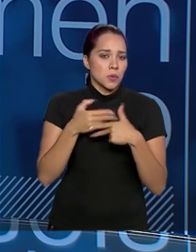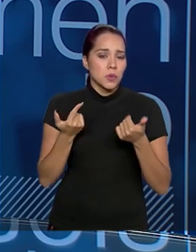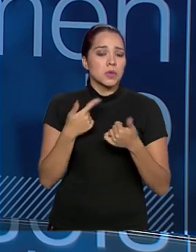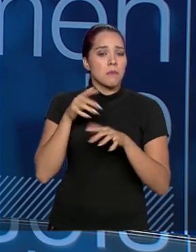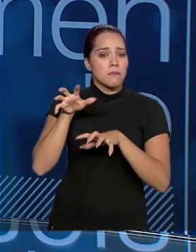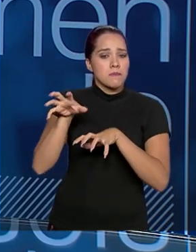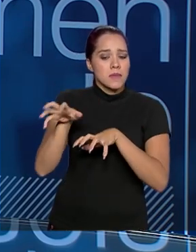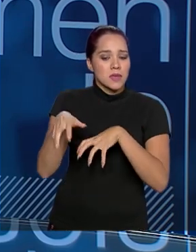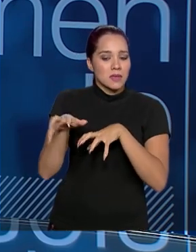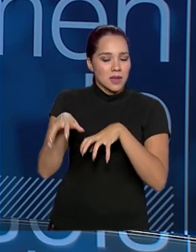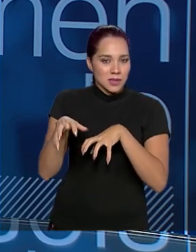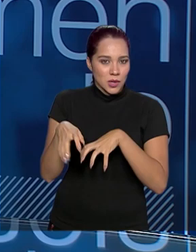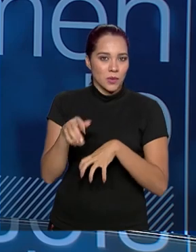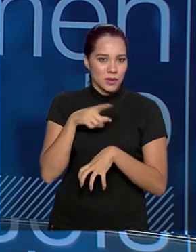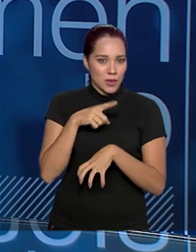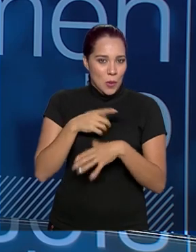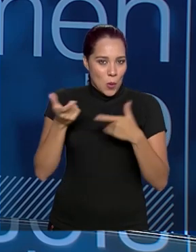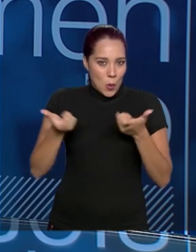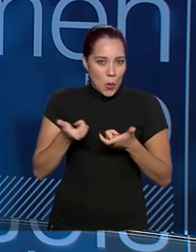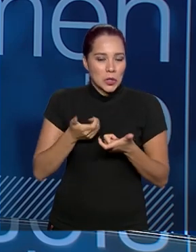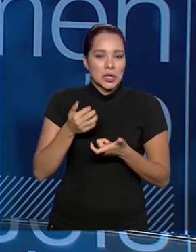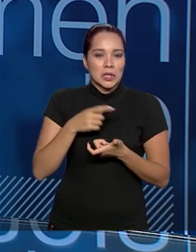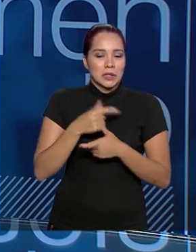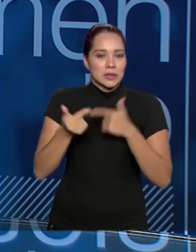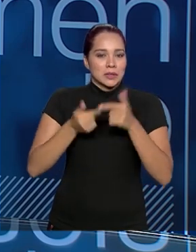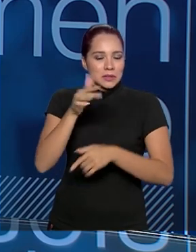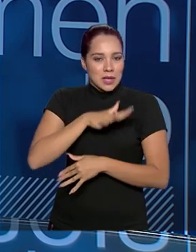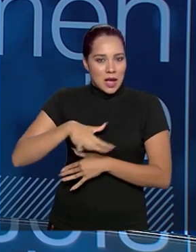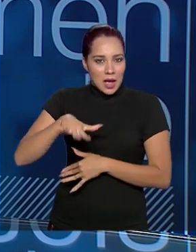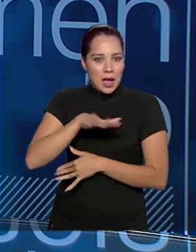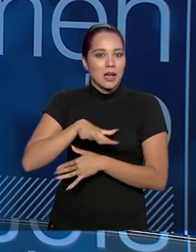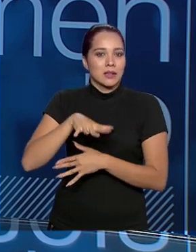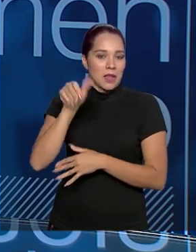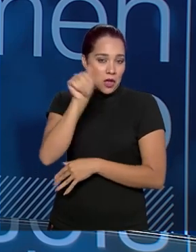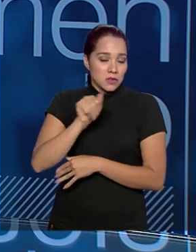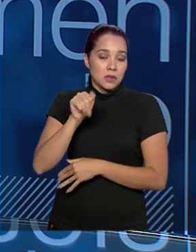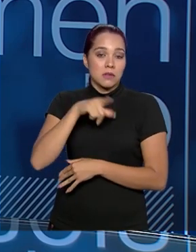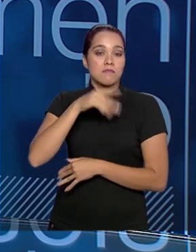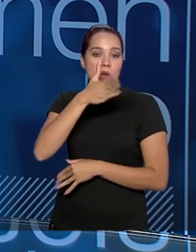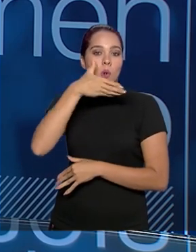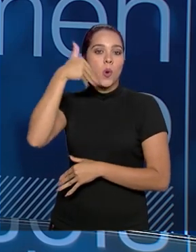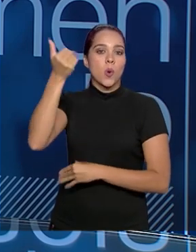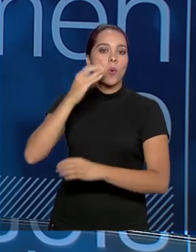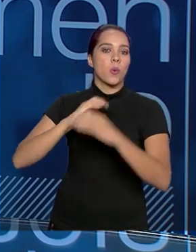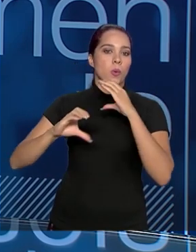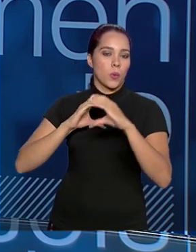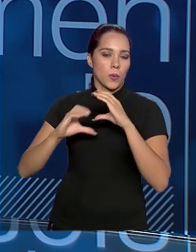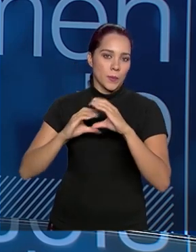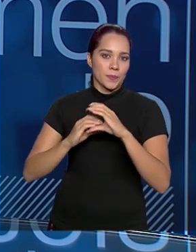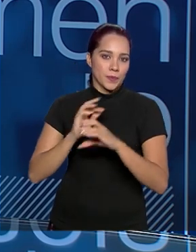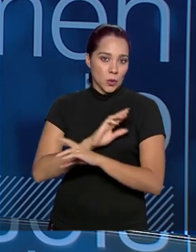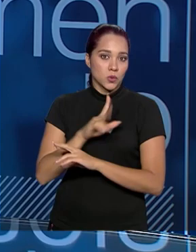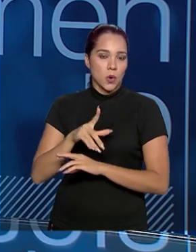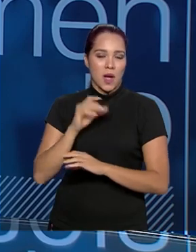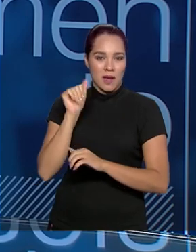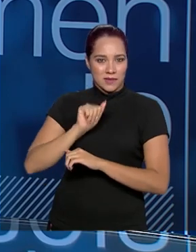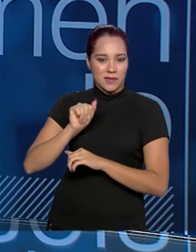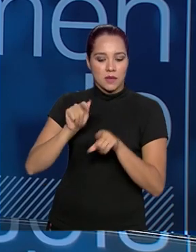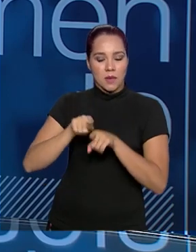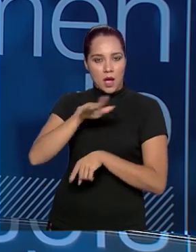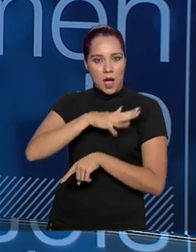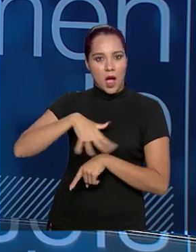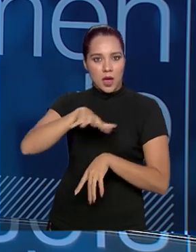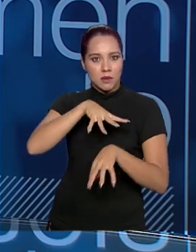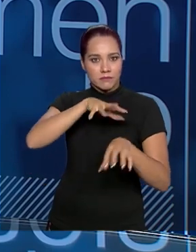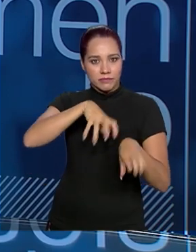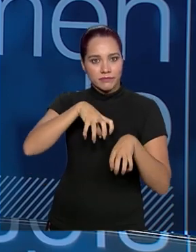mineração, que a gente tem atuado bastante na agência, melhorar a comunicação. Não só da agência, mas também o setor mineral